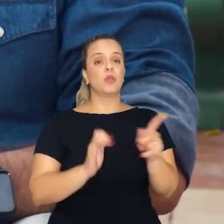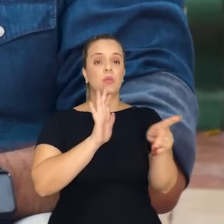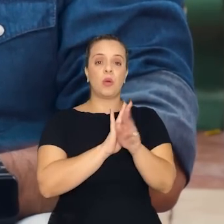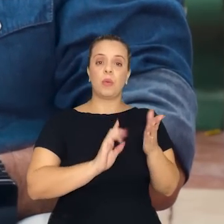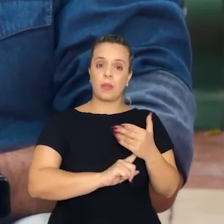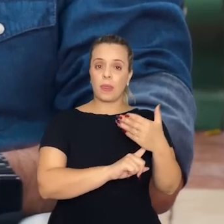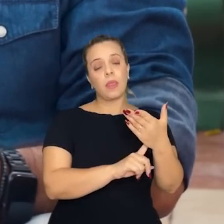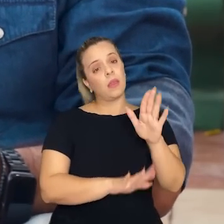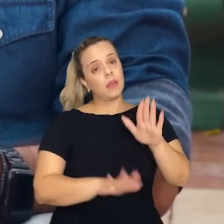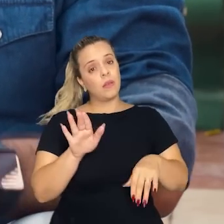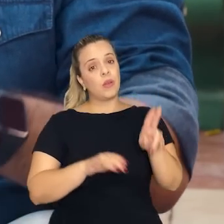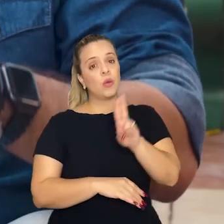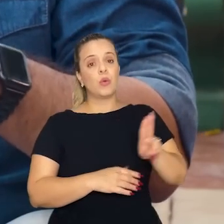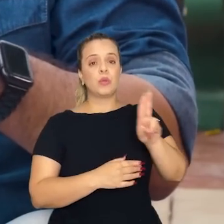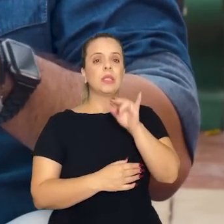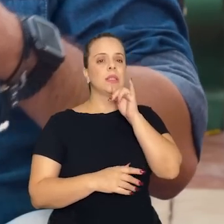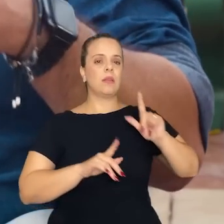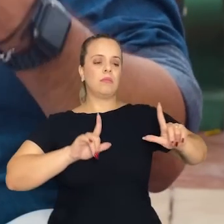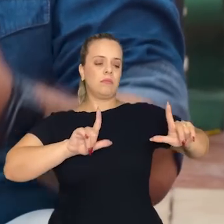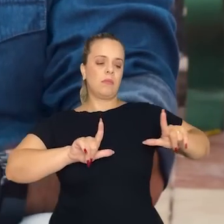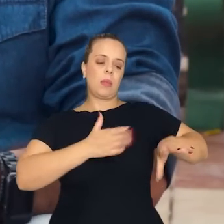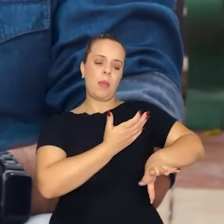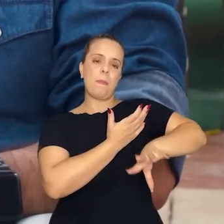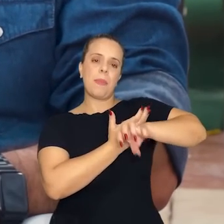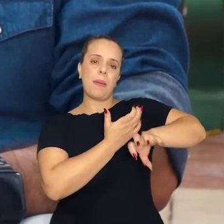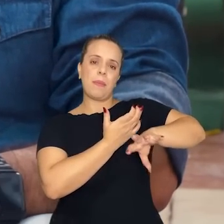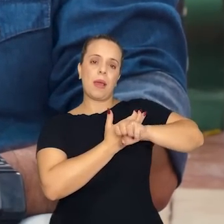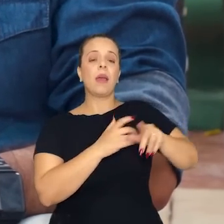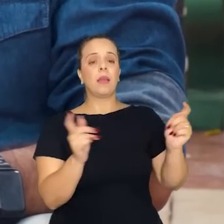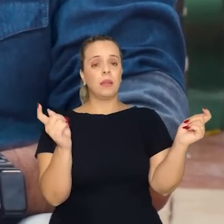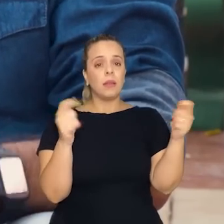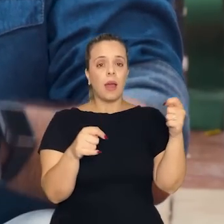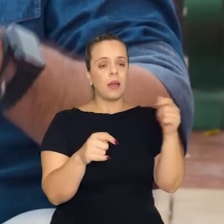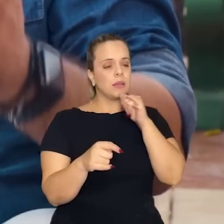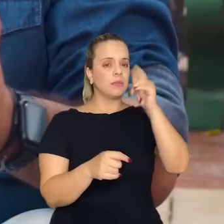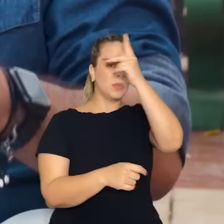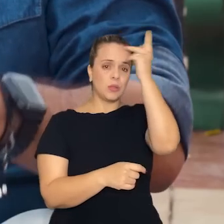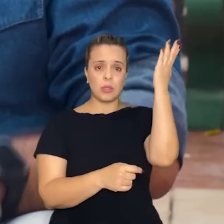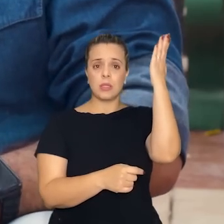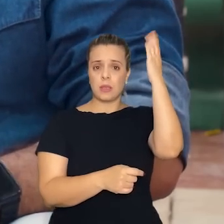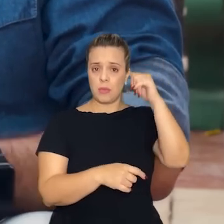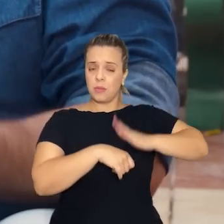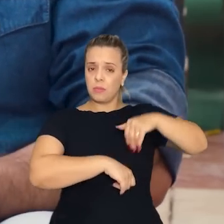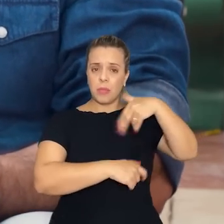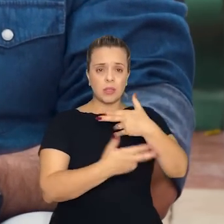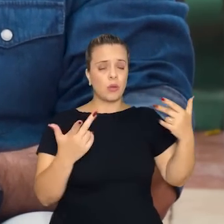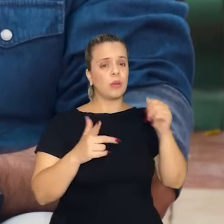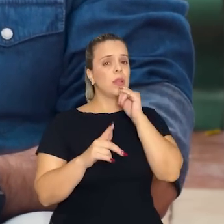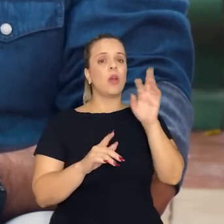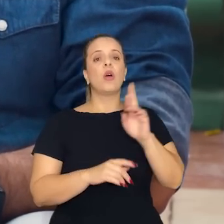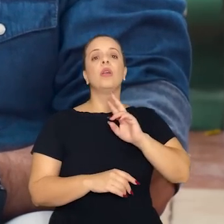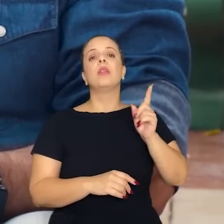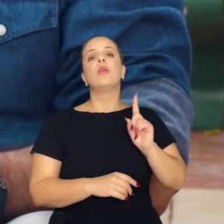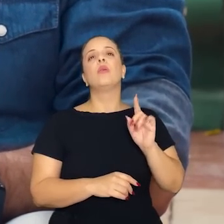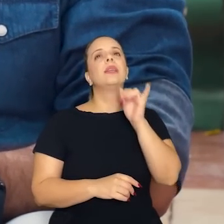de repente usando um QR Code que possa ter acesso a essa informação de forma mais ampla, não só o que está desenhado na